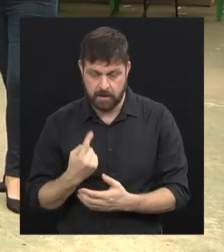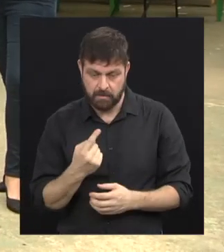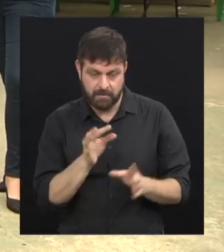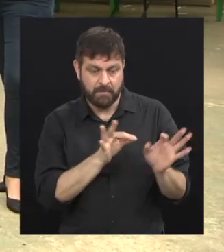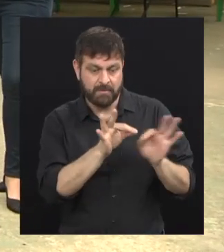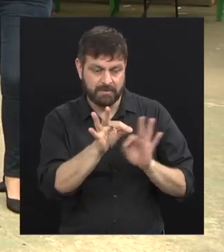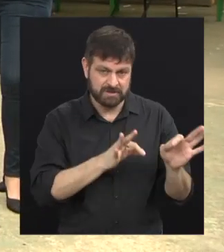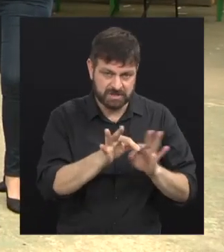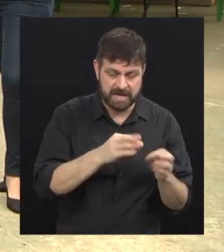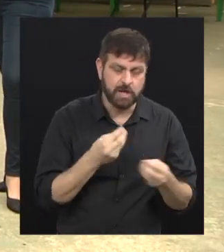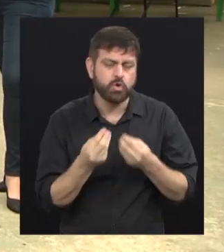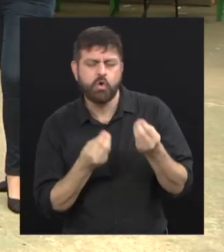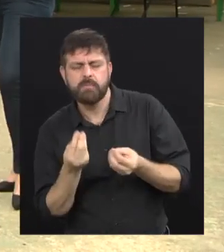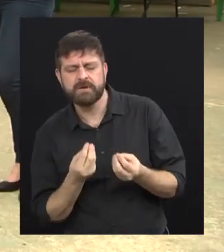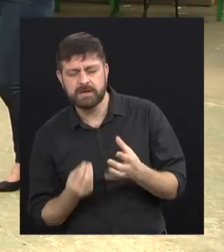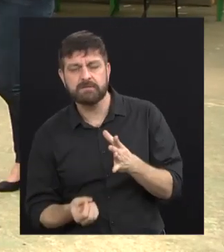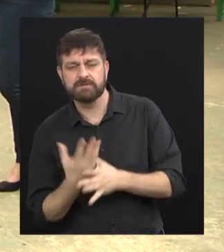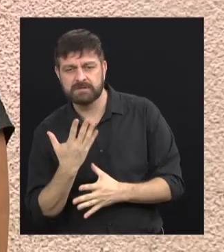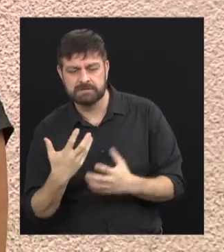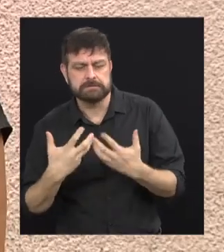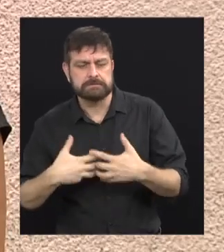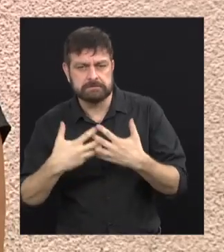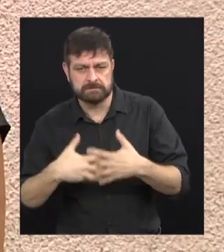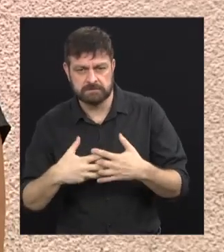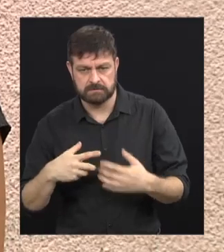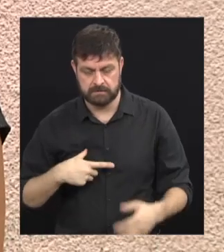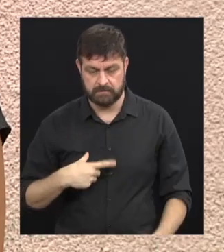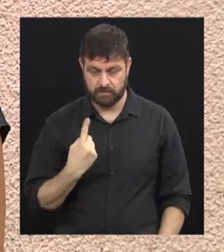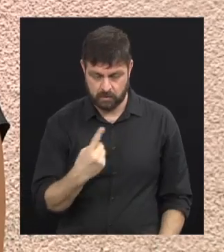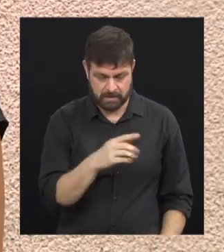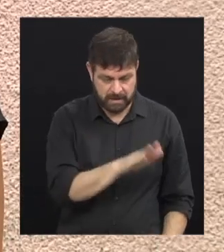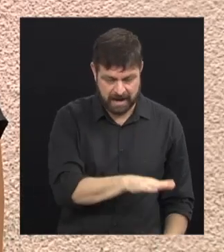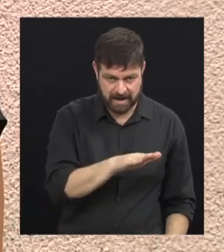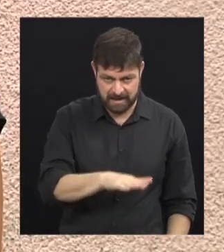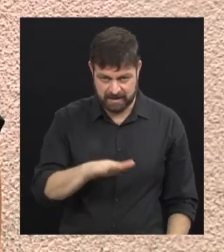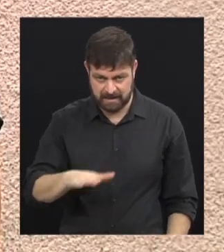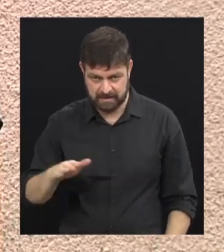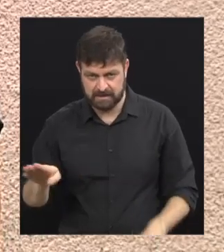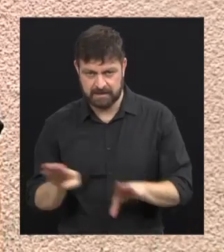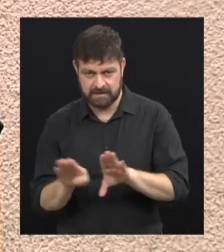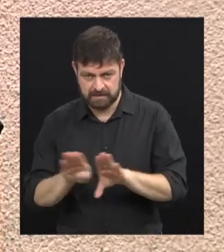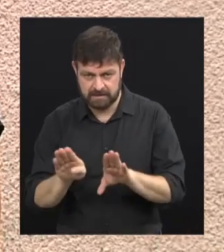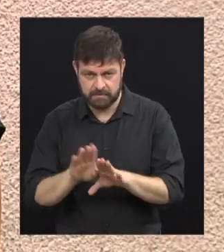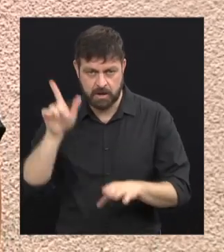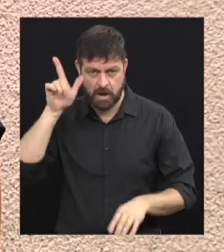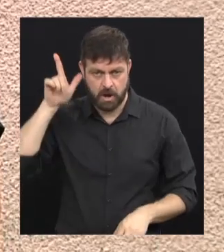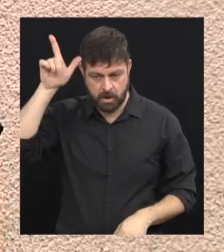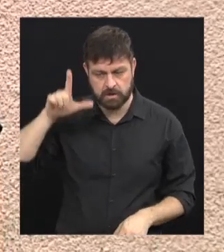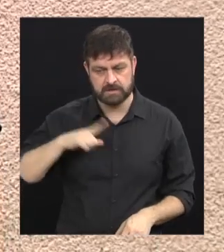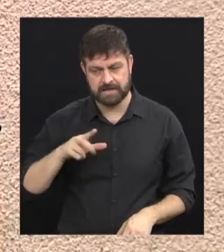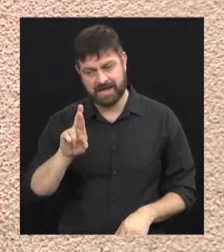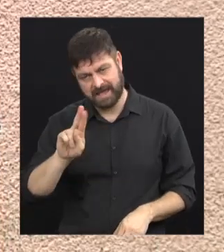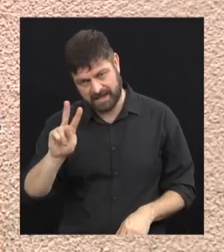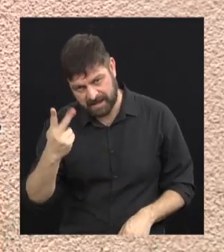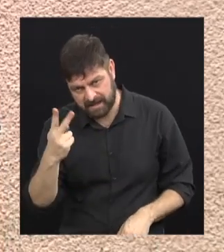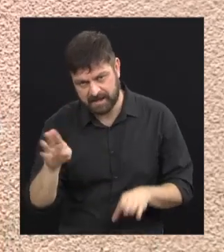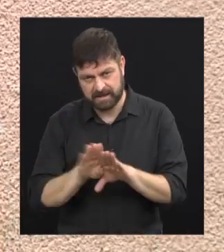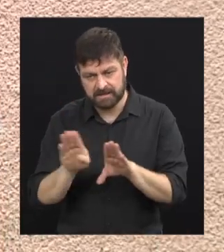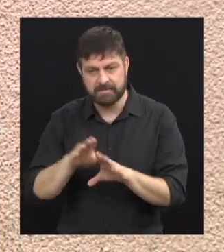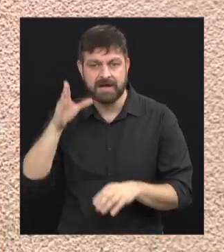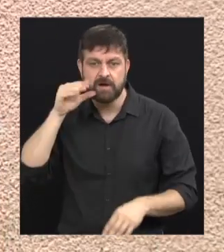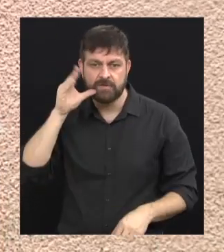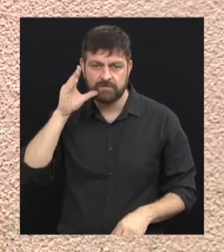por funcionário, como que é? Tem uma, é por criança e tem logicamente a parte do RH que nós temos os nossos